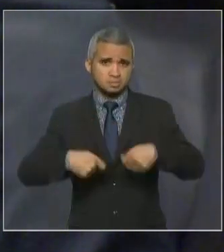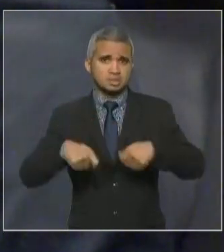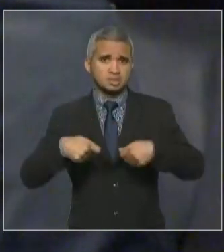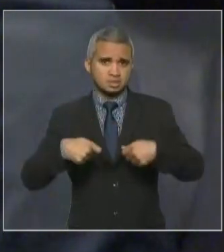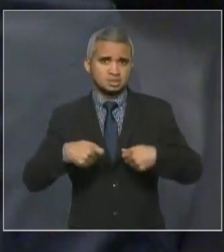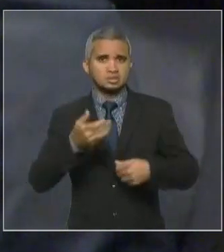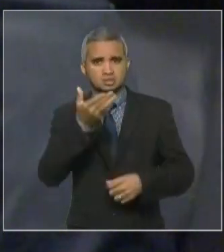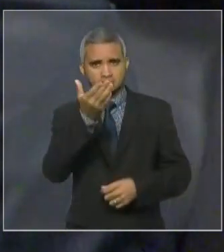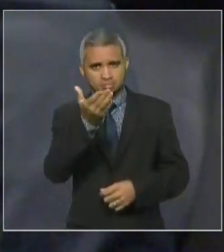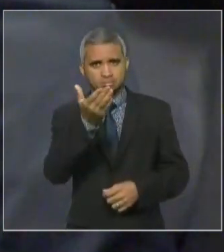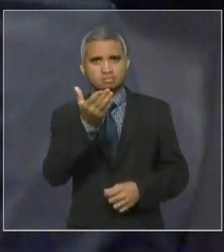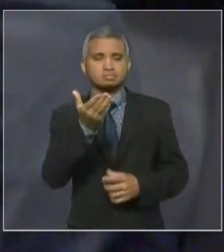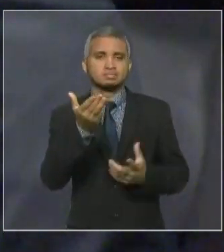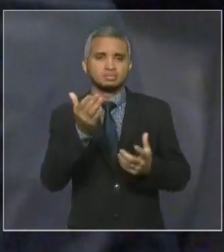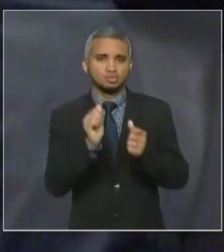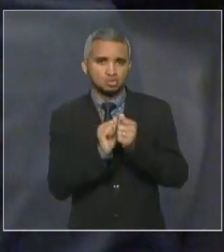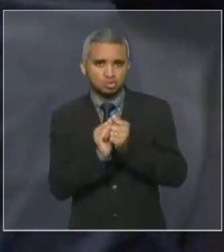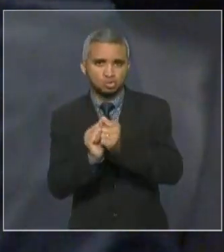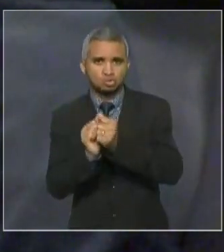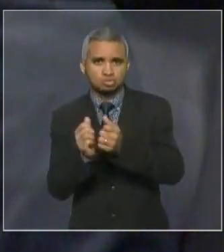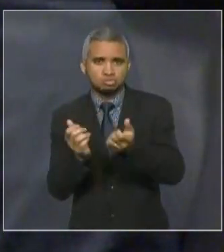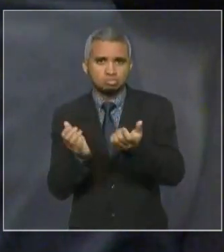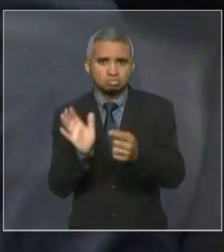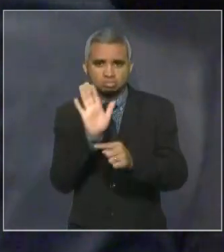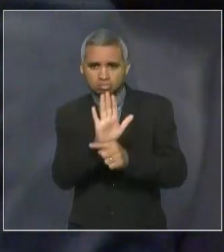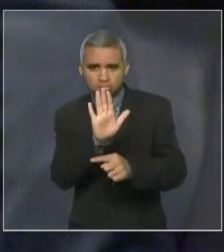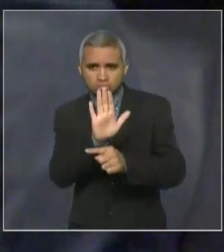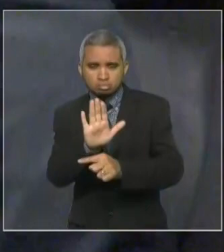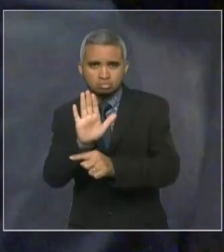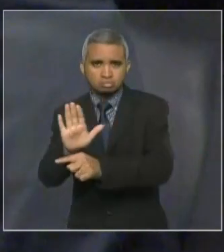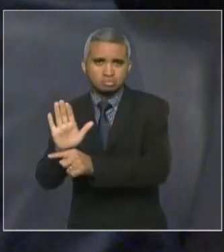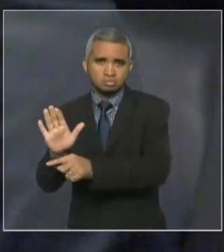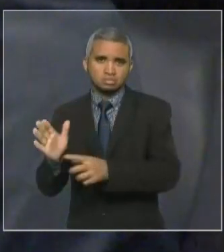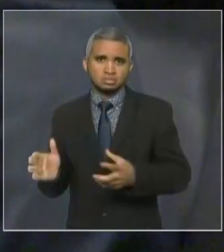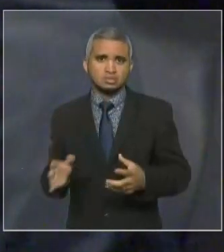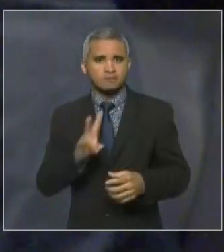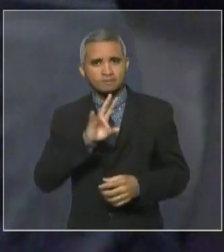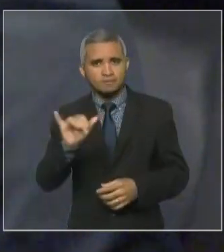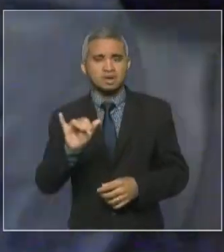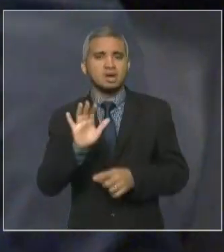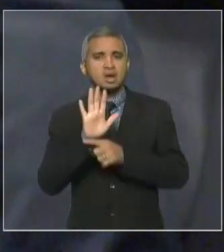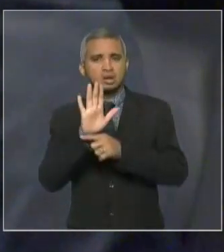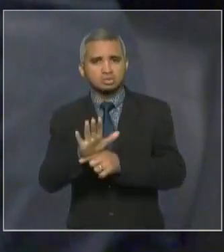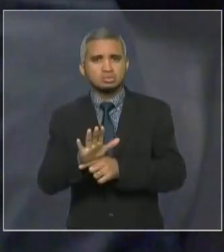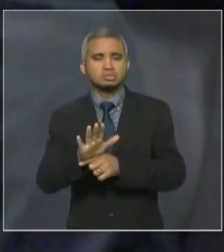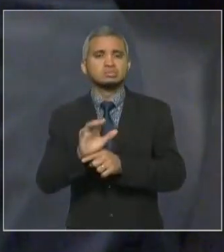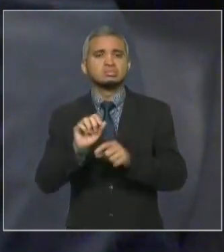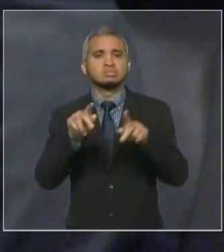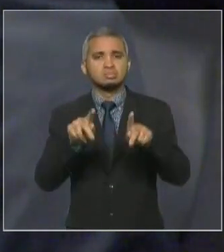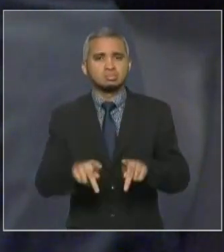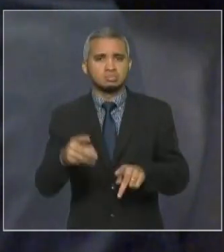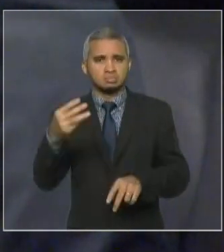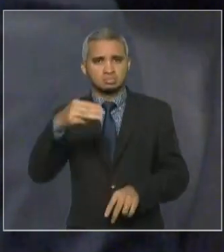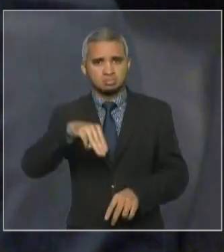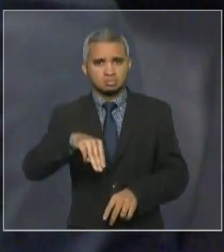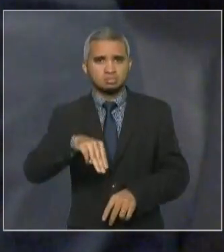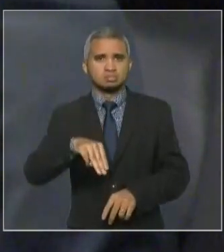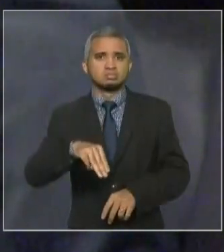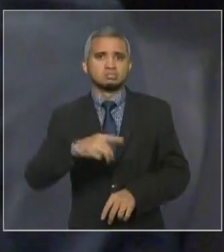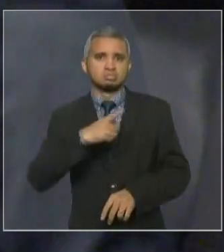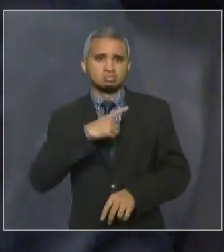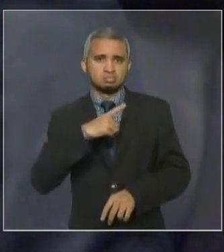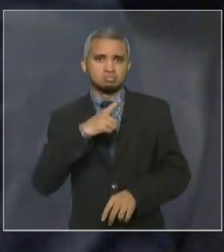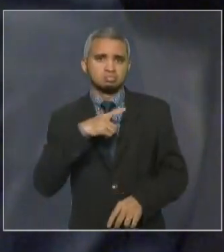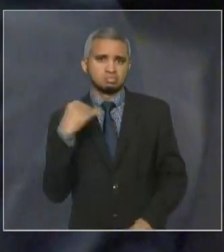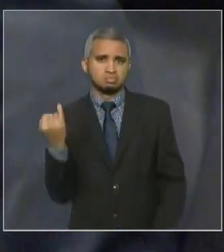altura para conduzir esse time e que, com certeza, ajudará muito mais o povo do Estado do Maranhão fazendo esse papel. E, desde